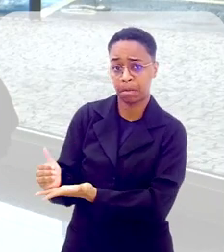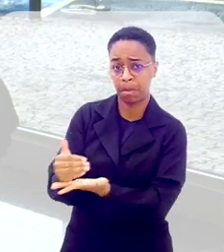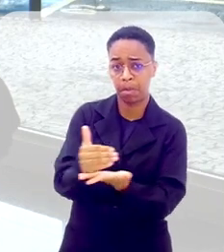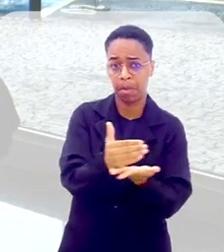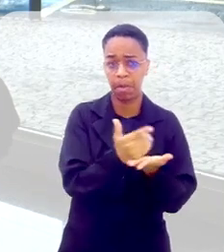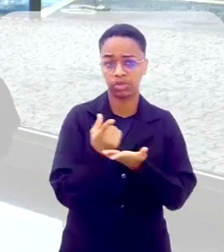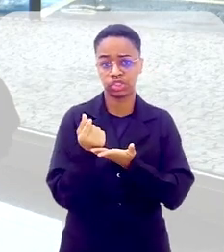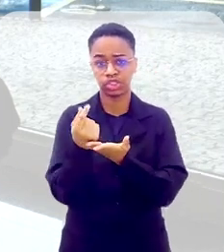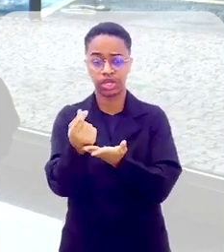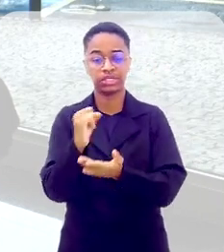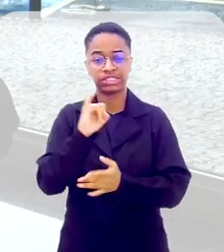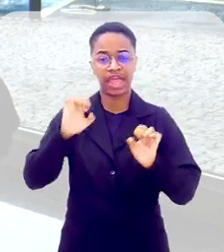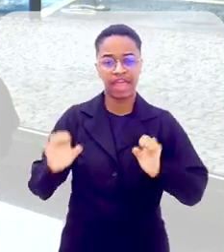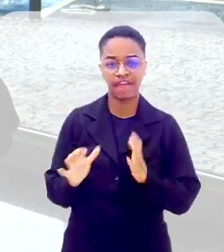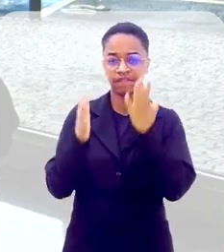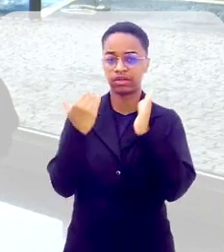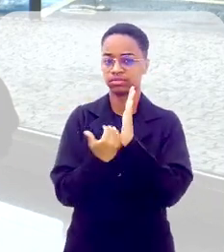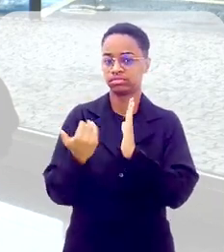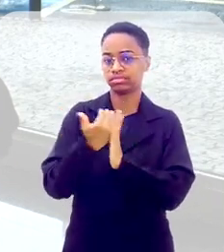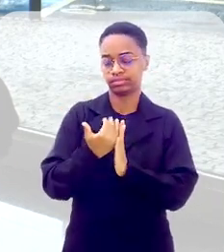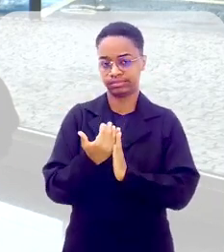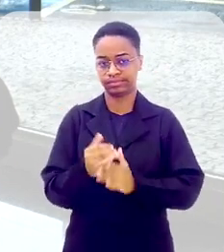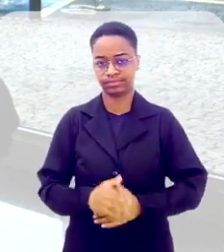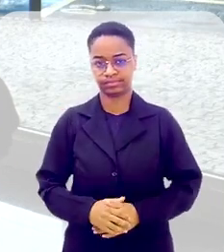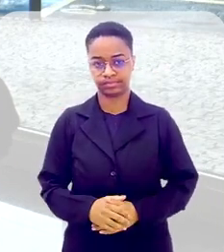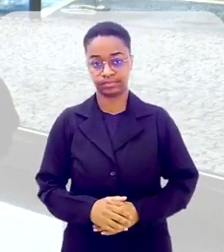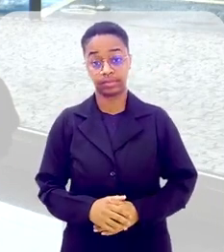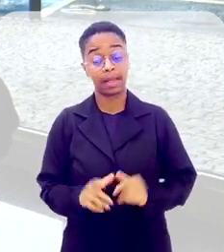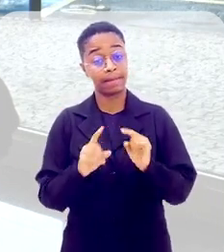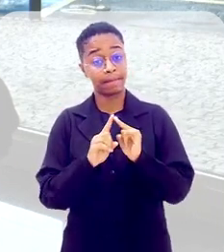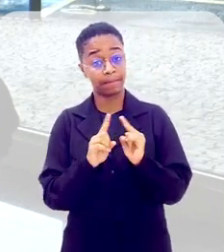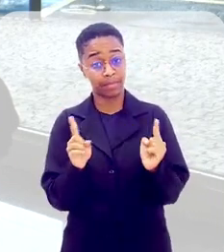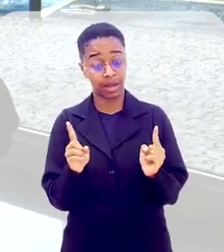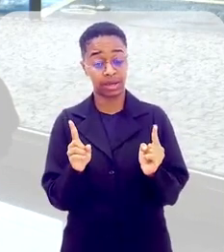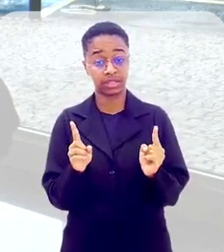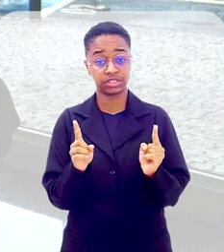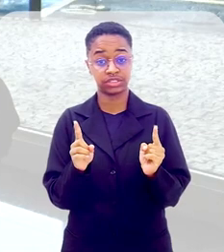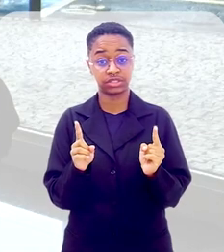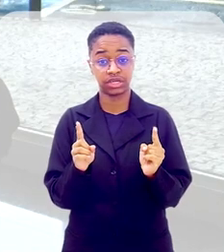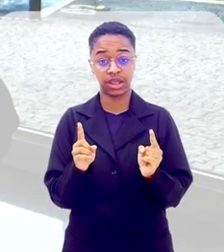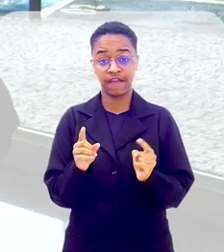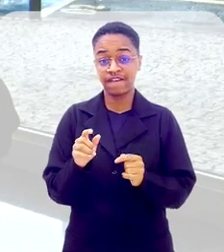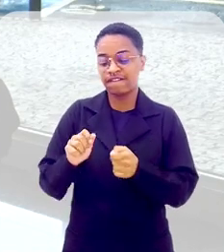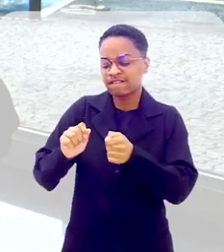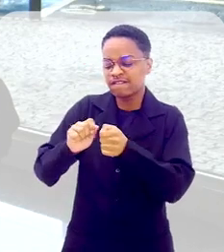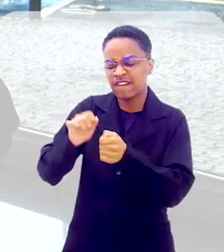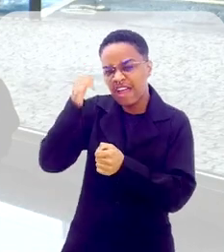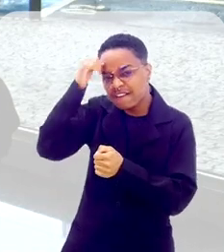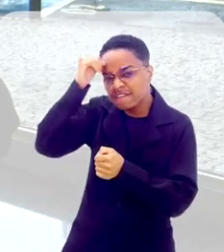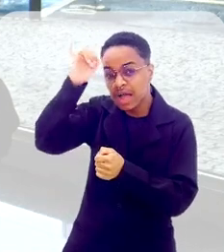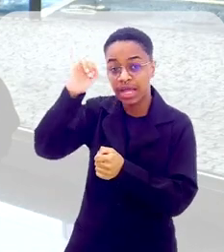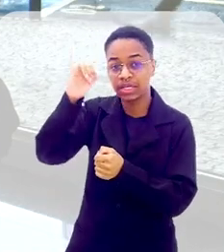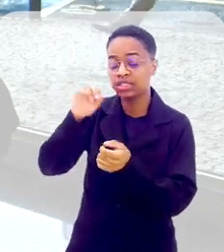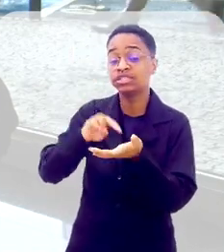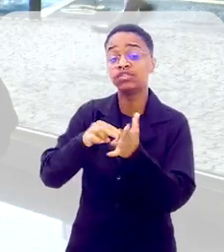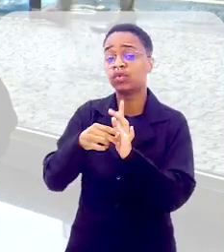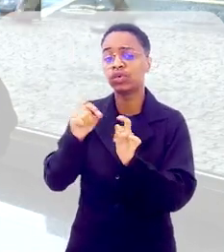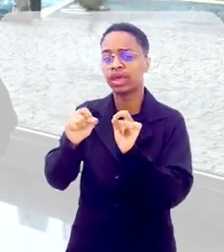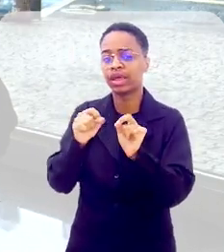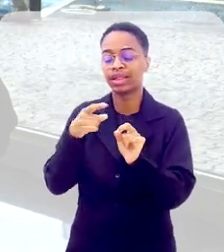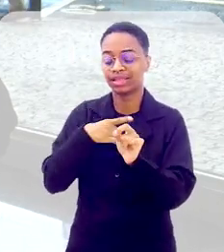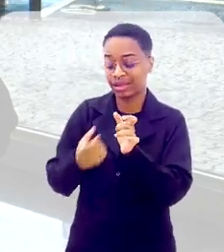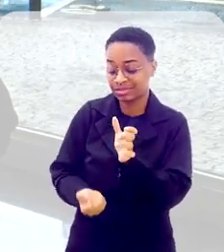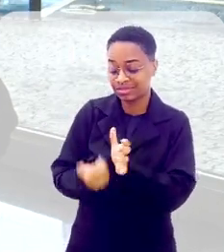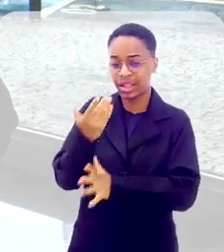fundos para grandes eventos, grandes empreendimentos. O fato é que fazer uma vaquinha tem uma origem bastante